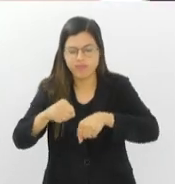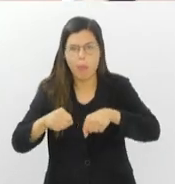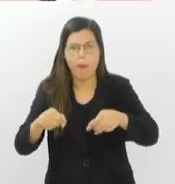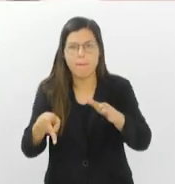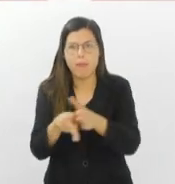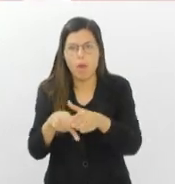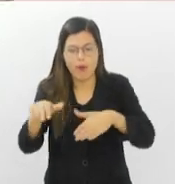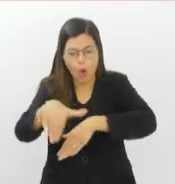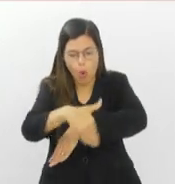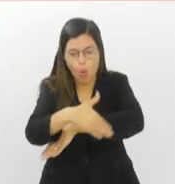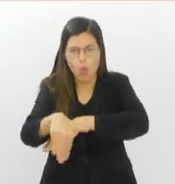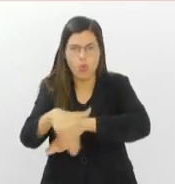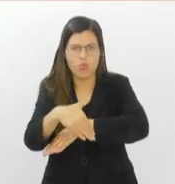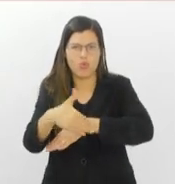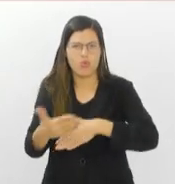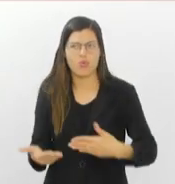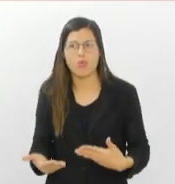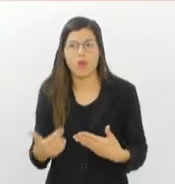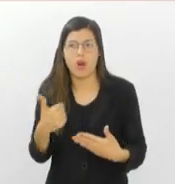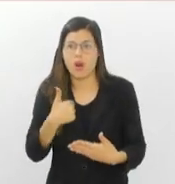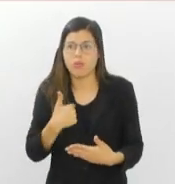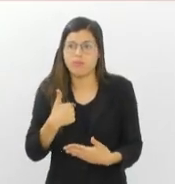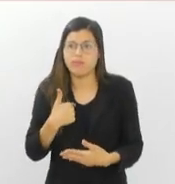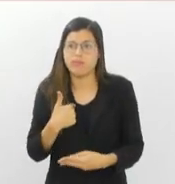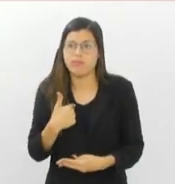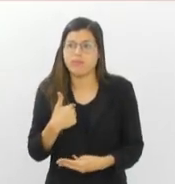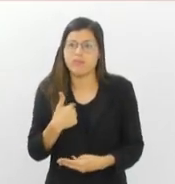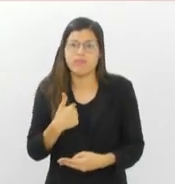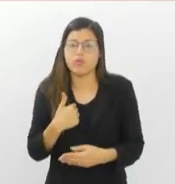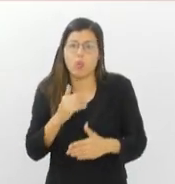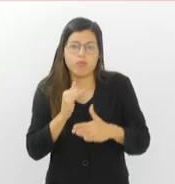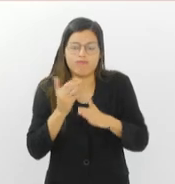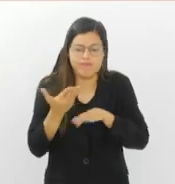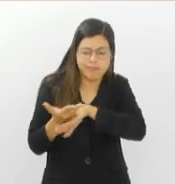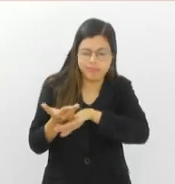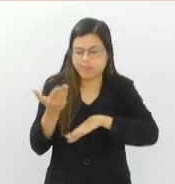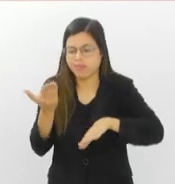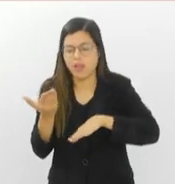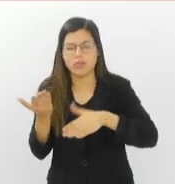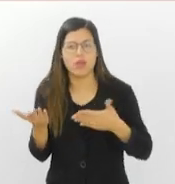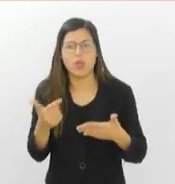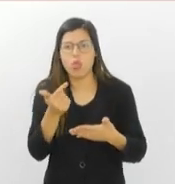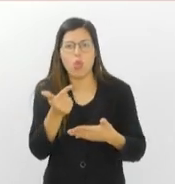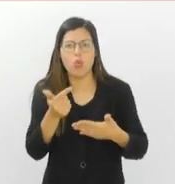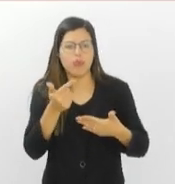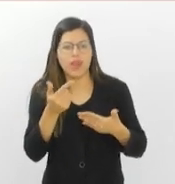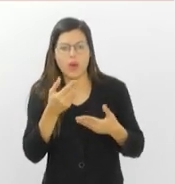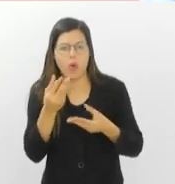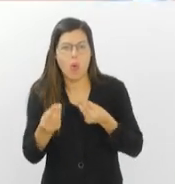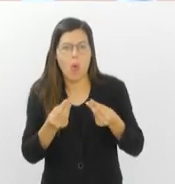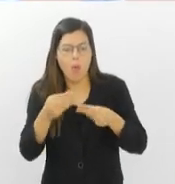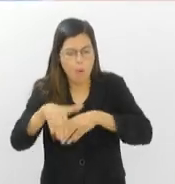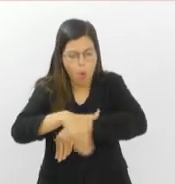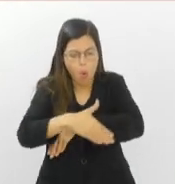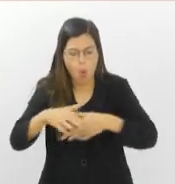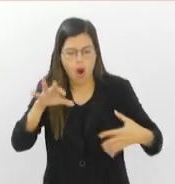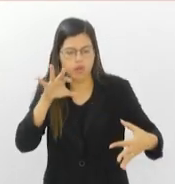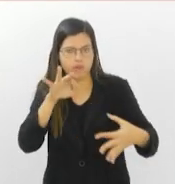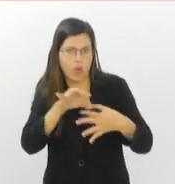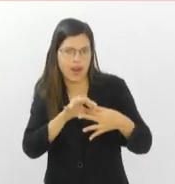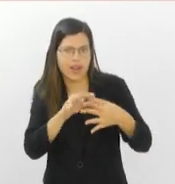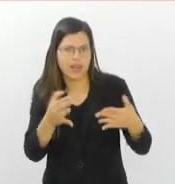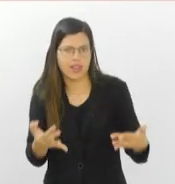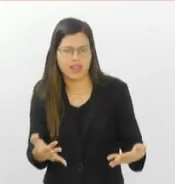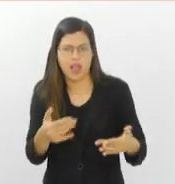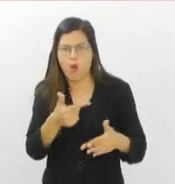por exemplo, na Ilha do Governador, em termos de bicicleta, estou ilhado. Não tem uma rota ciclável que conecte a ilha ao continente, por